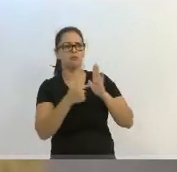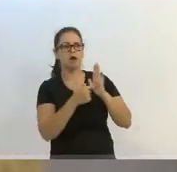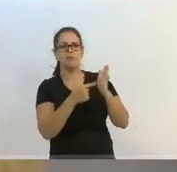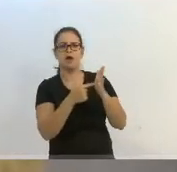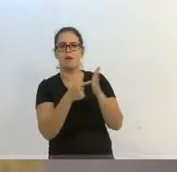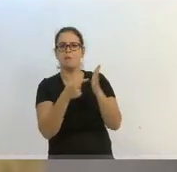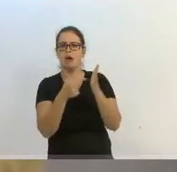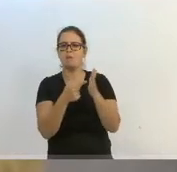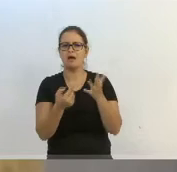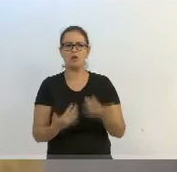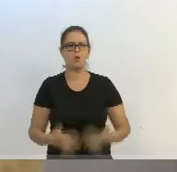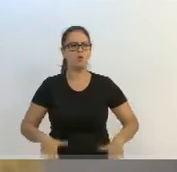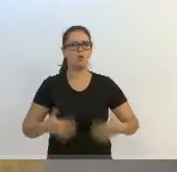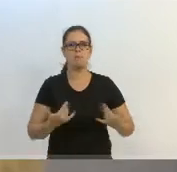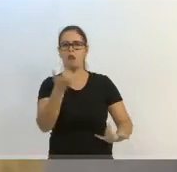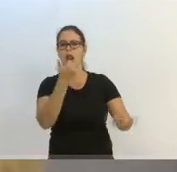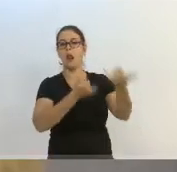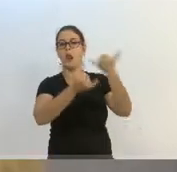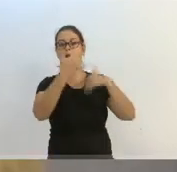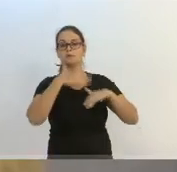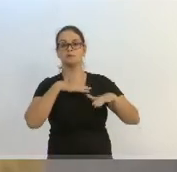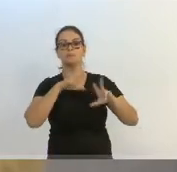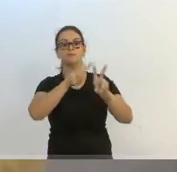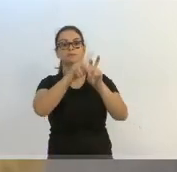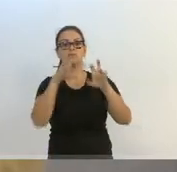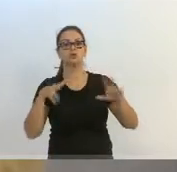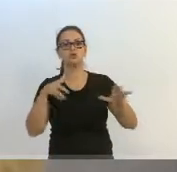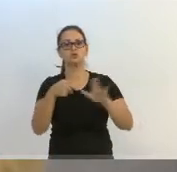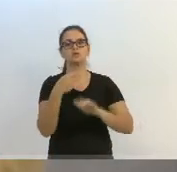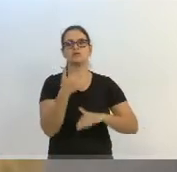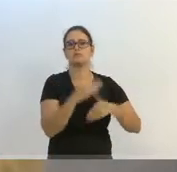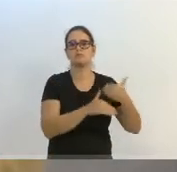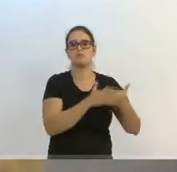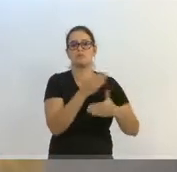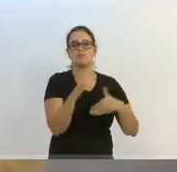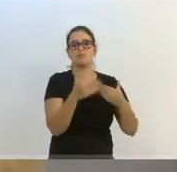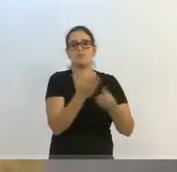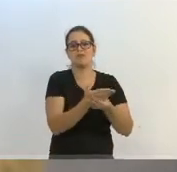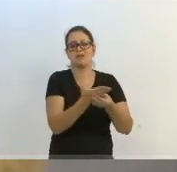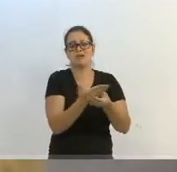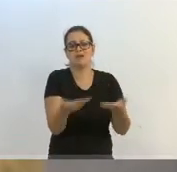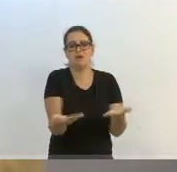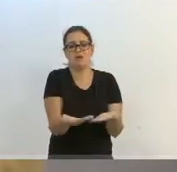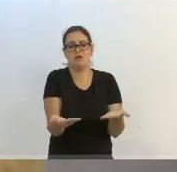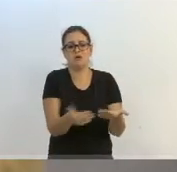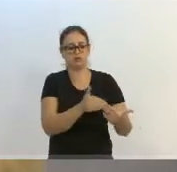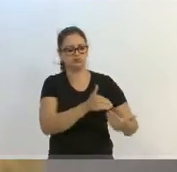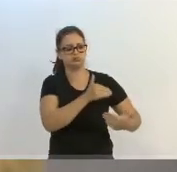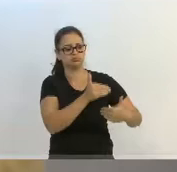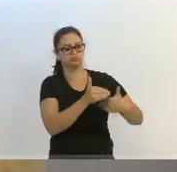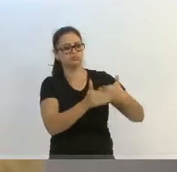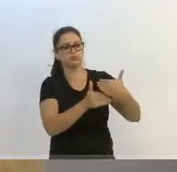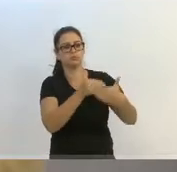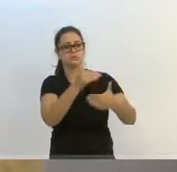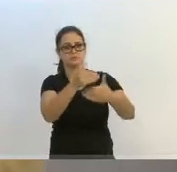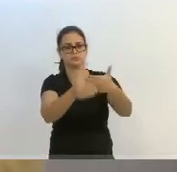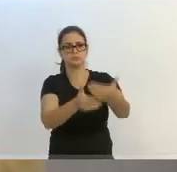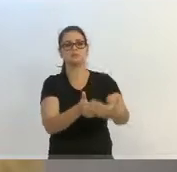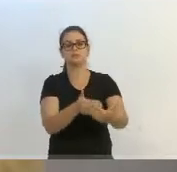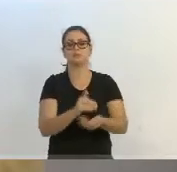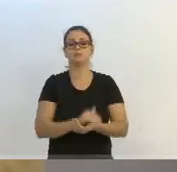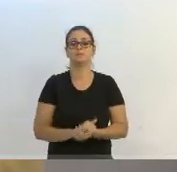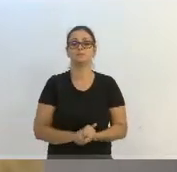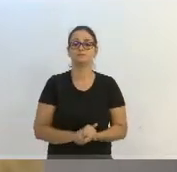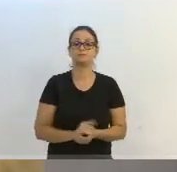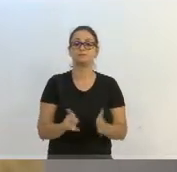últimos tempos, relativos a todos esses processos que hoje estão andando e tramitando através